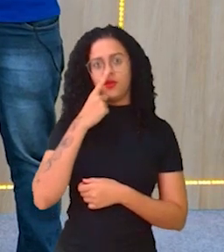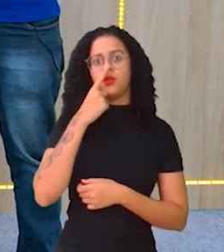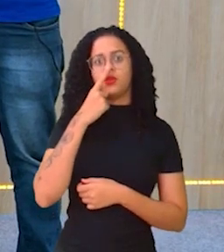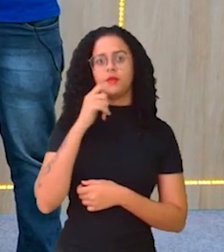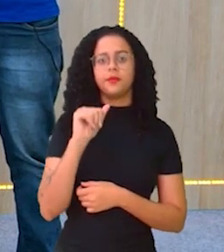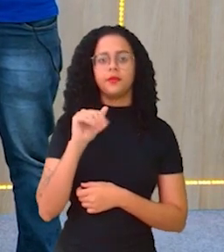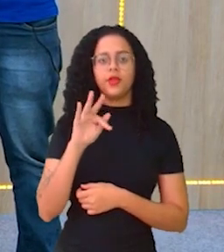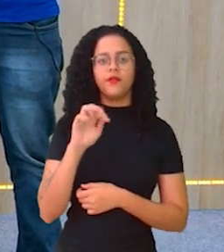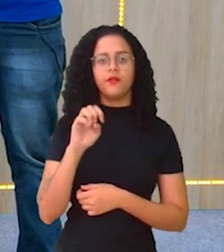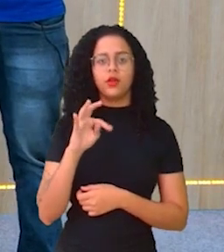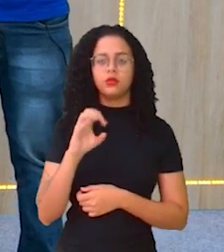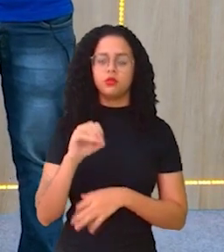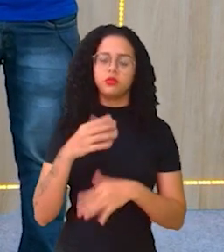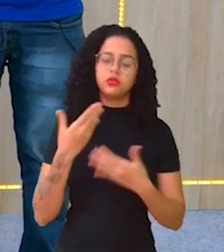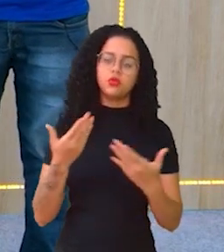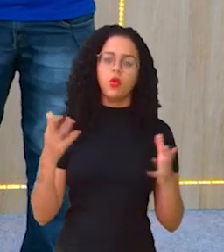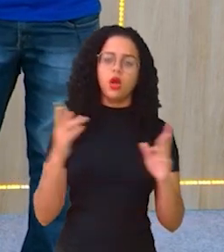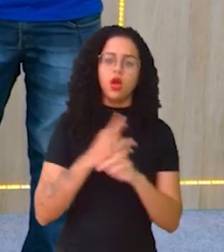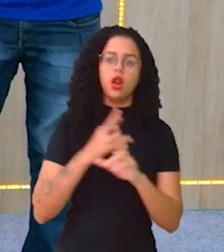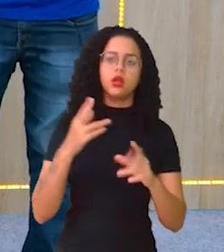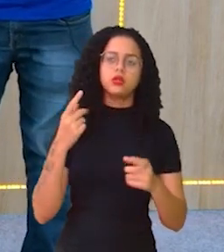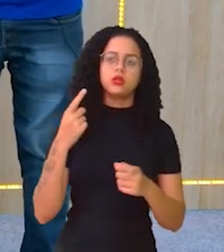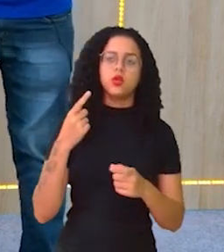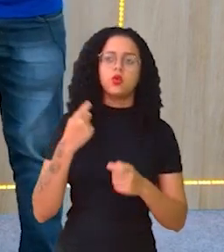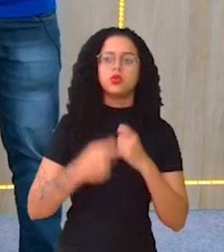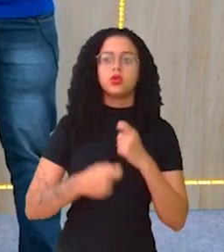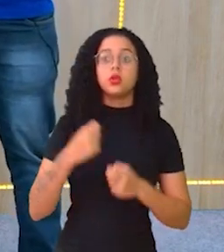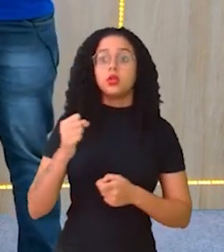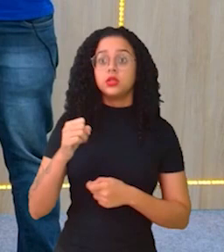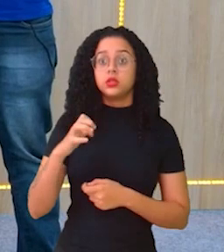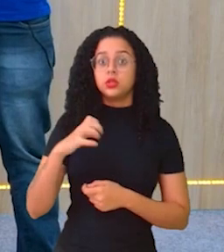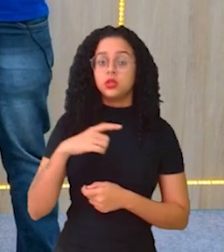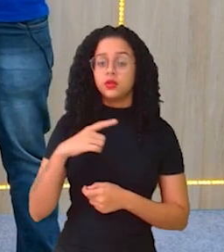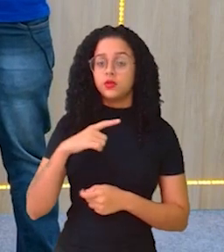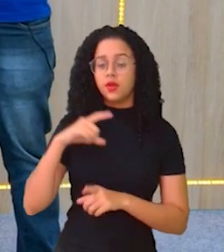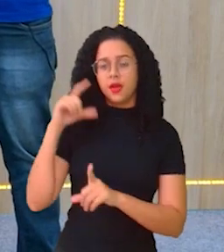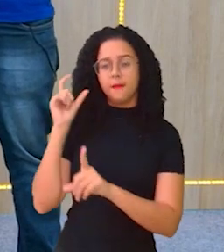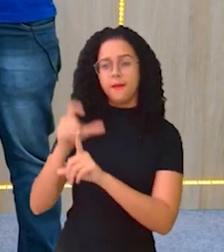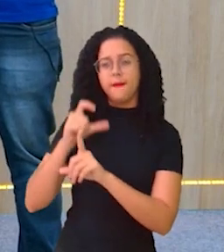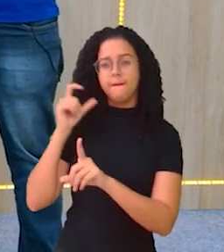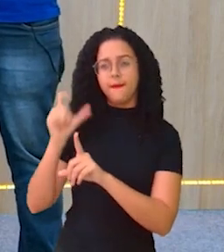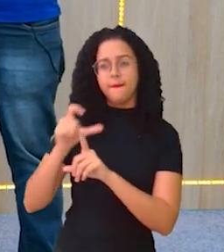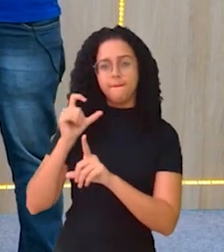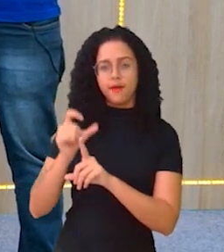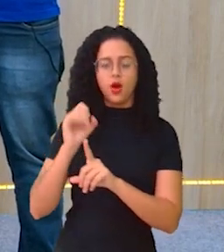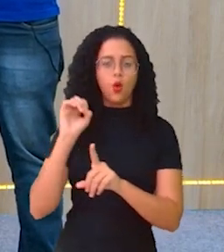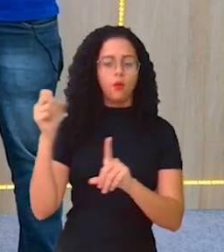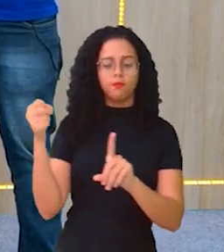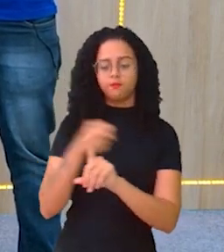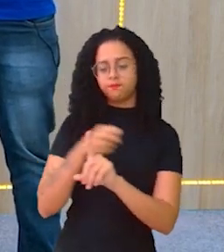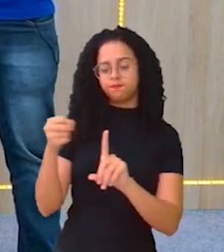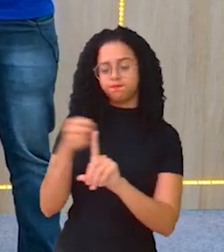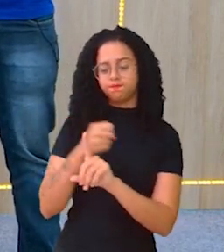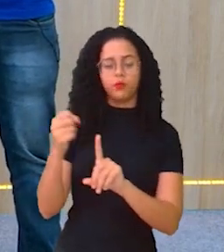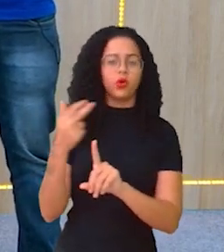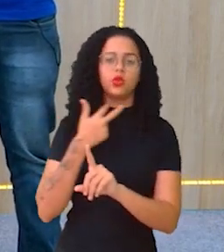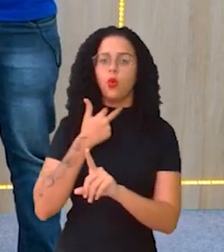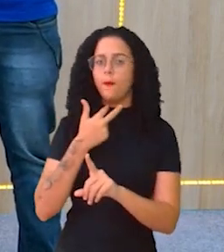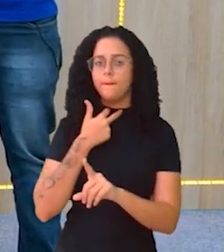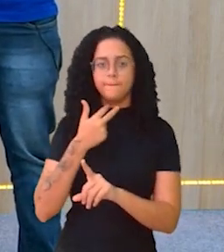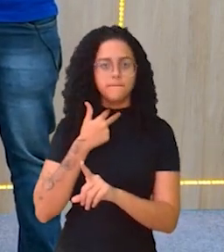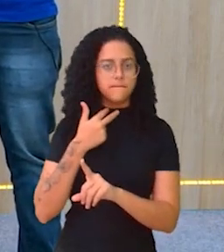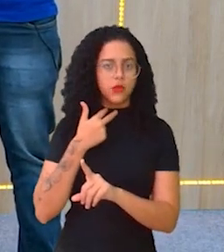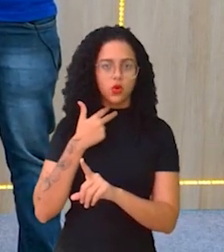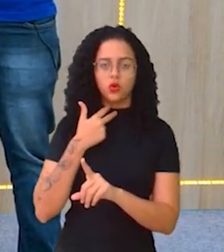em uma relação sexual, se tiver abusos verbais, abuso físico, isso não pode ser